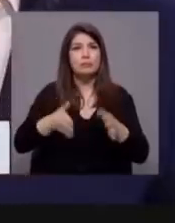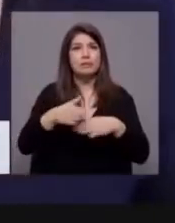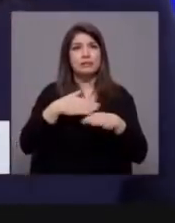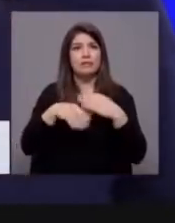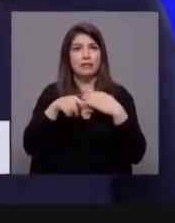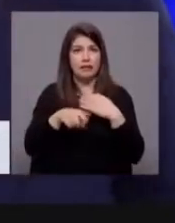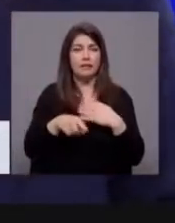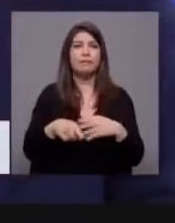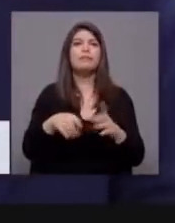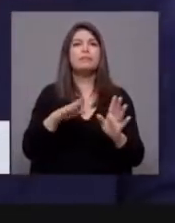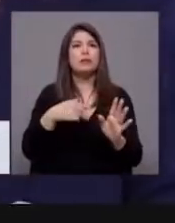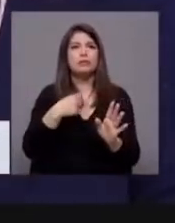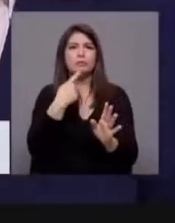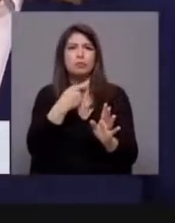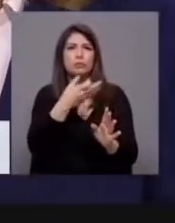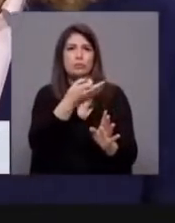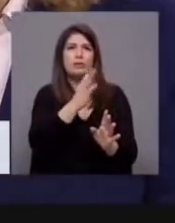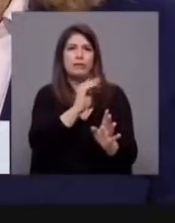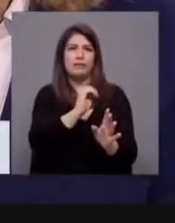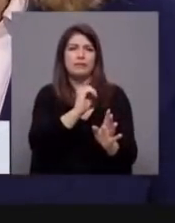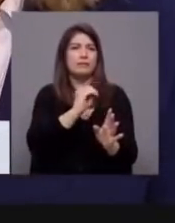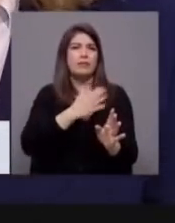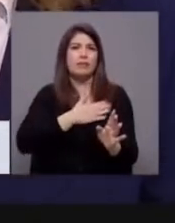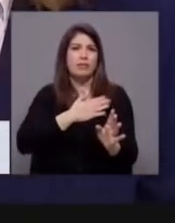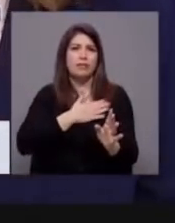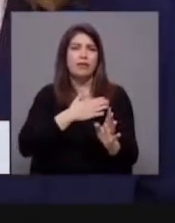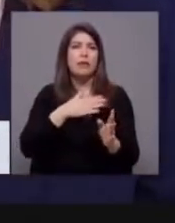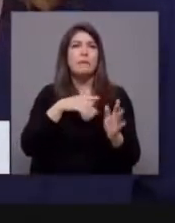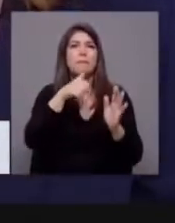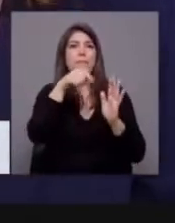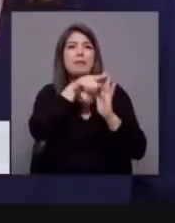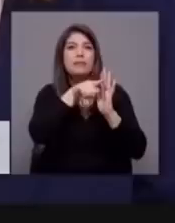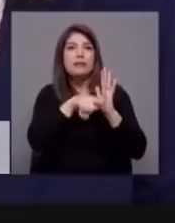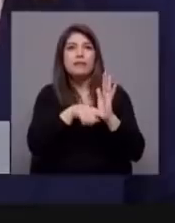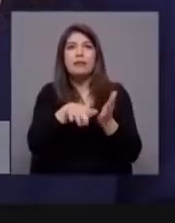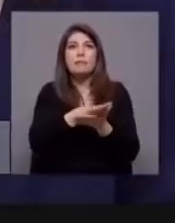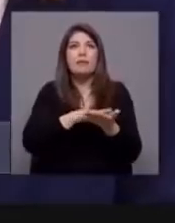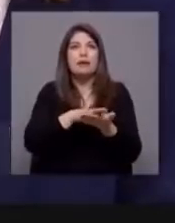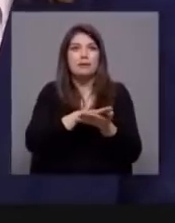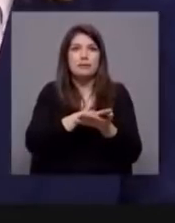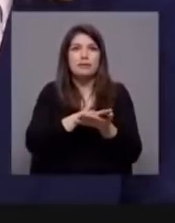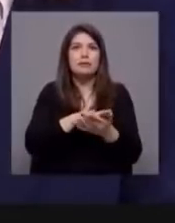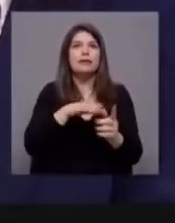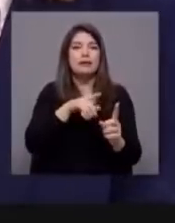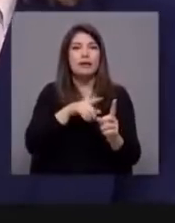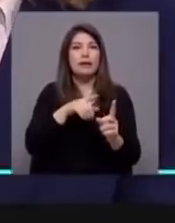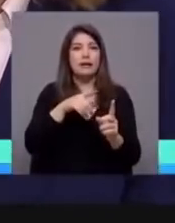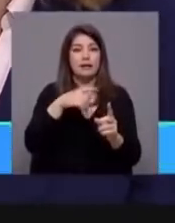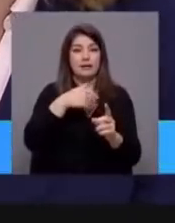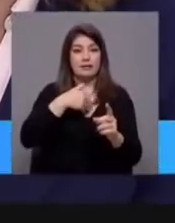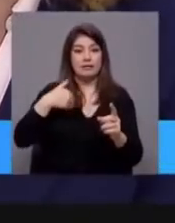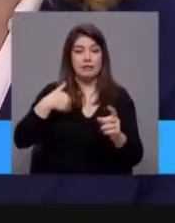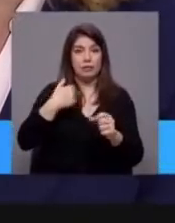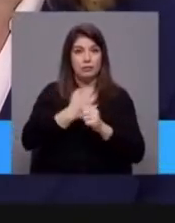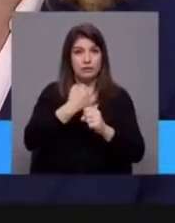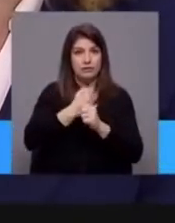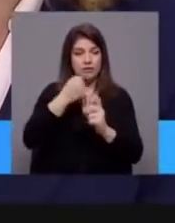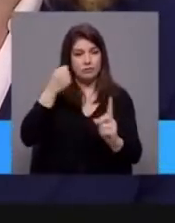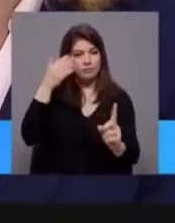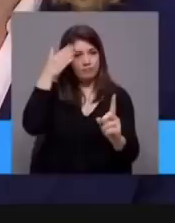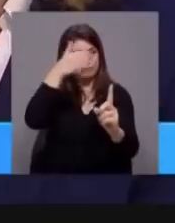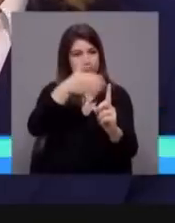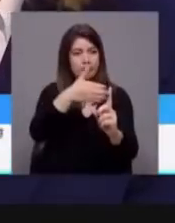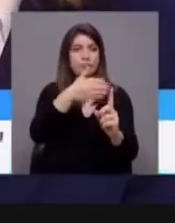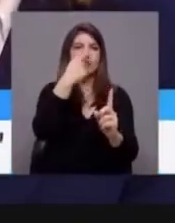o Partido Socialista recusa esta medida tão básica para centrar o SNS no utente e para valorizar os seus